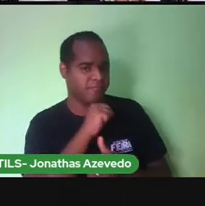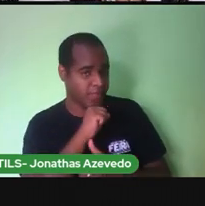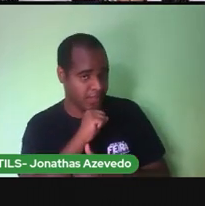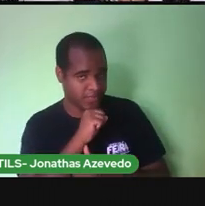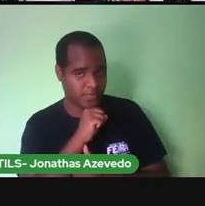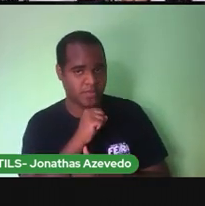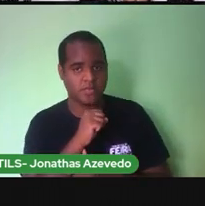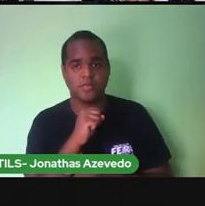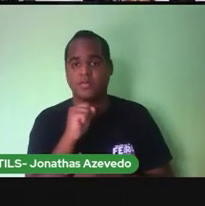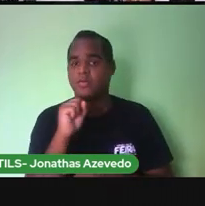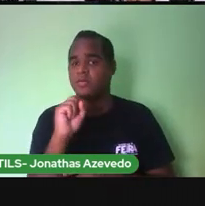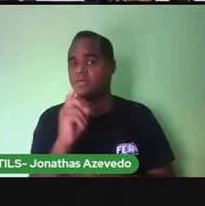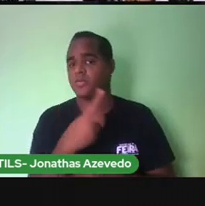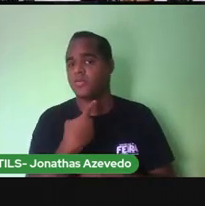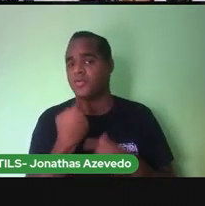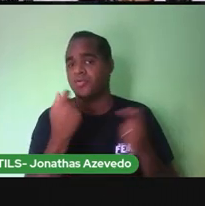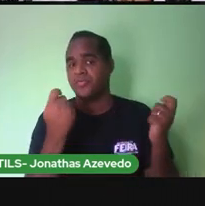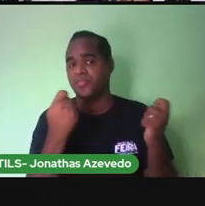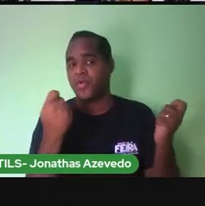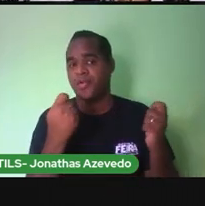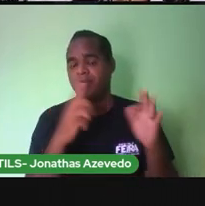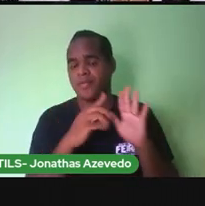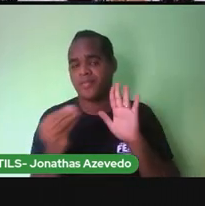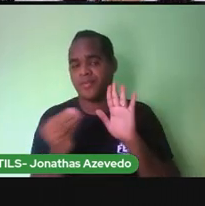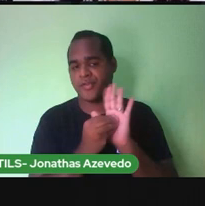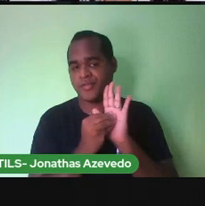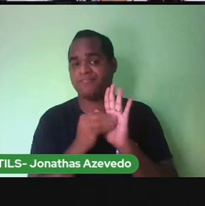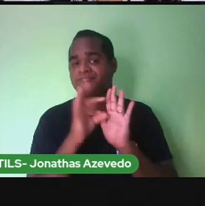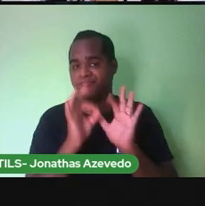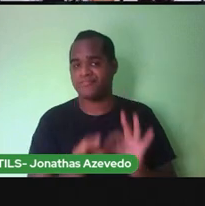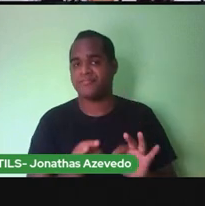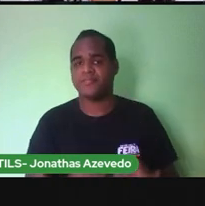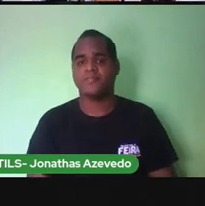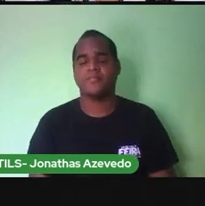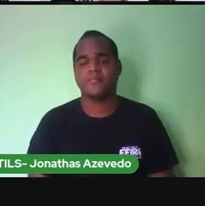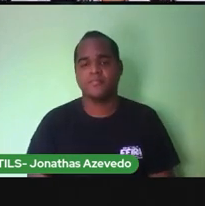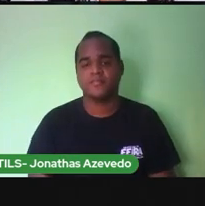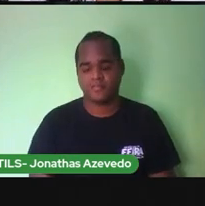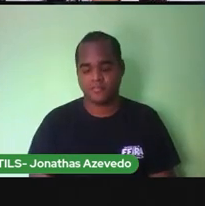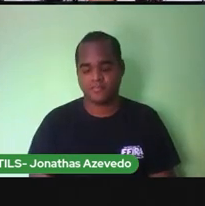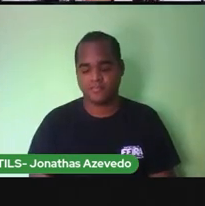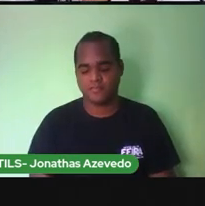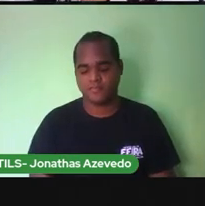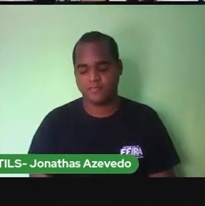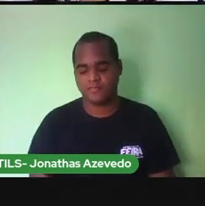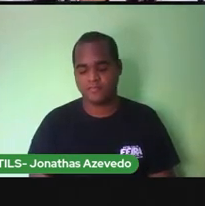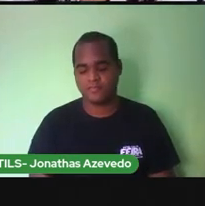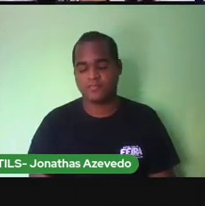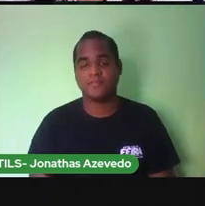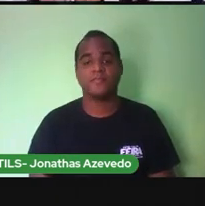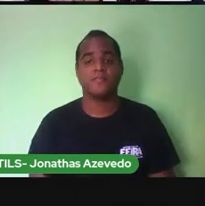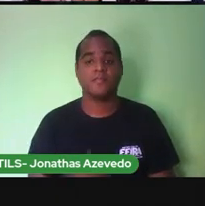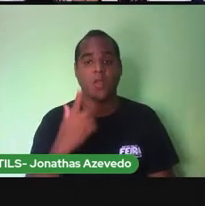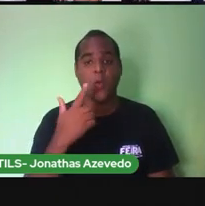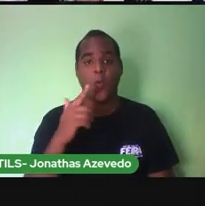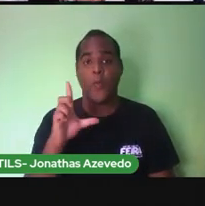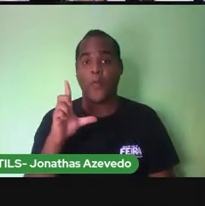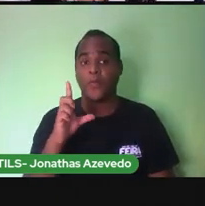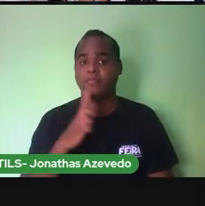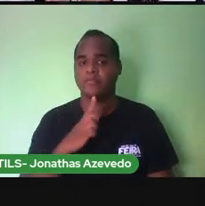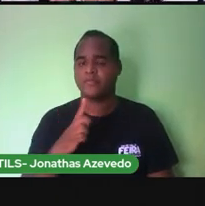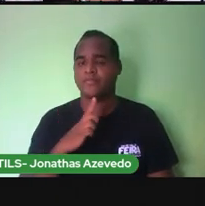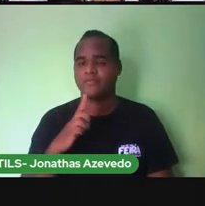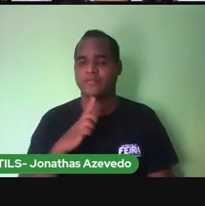que podemos ser registrados com esses dados. E aqui também tem um outro documento pessoal, que é a